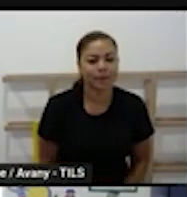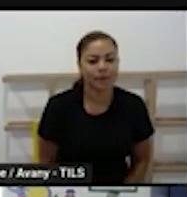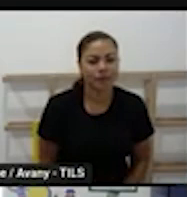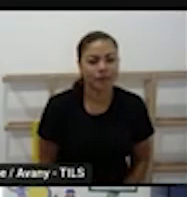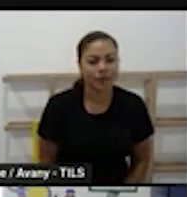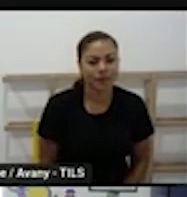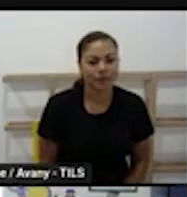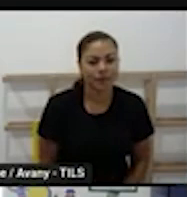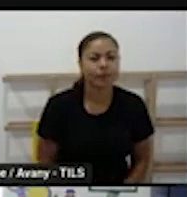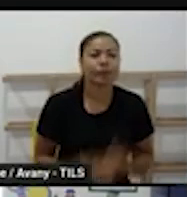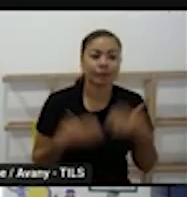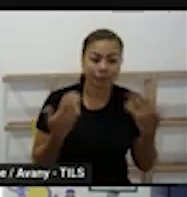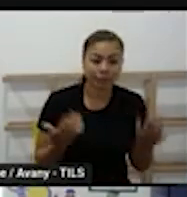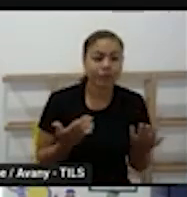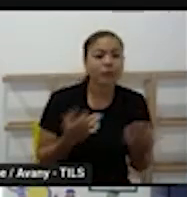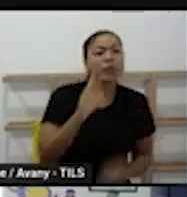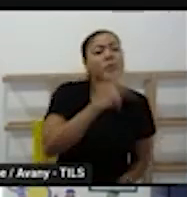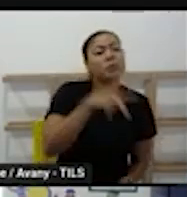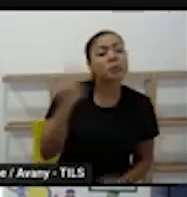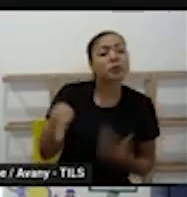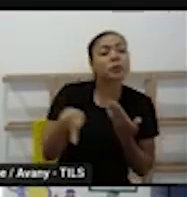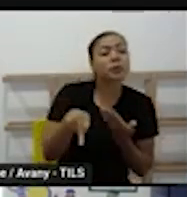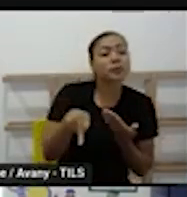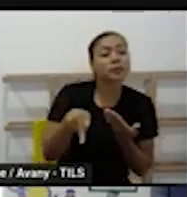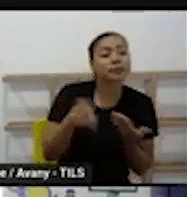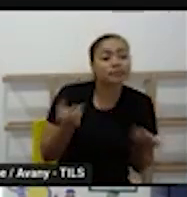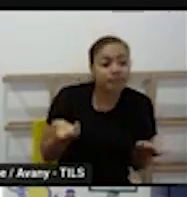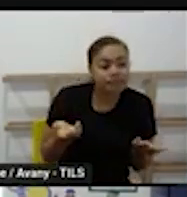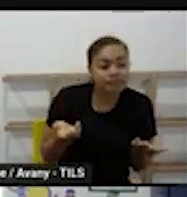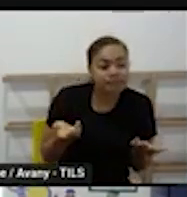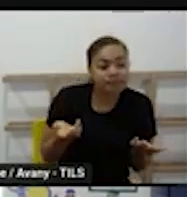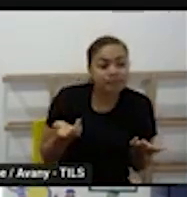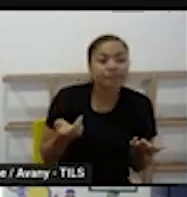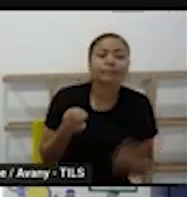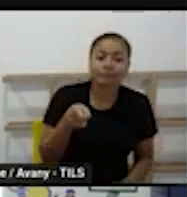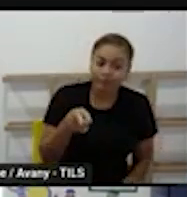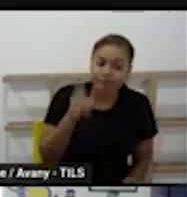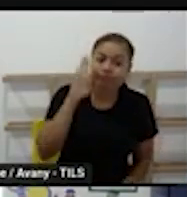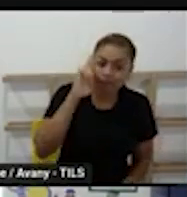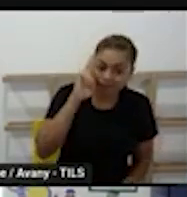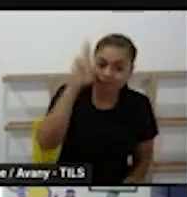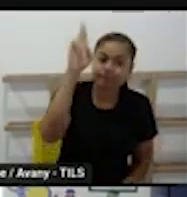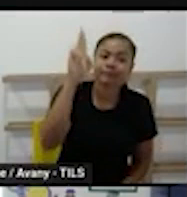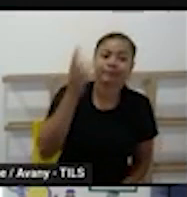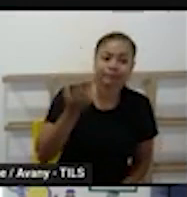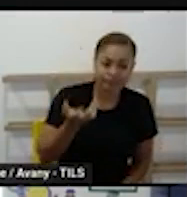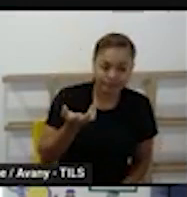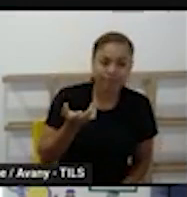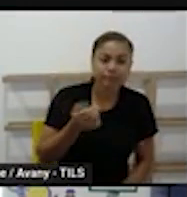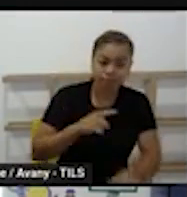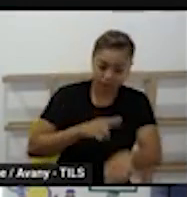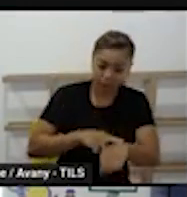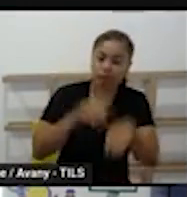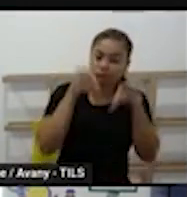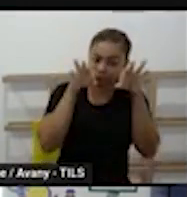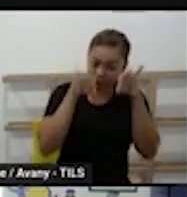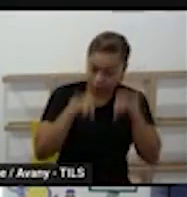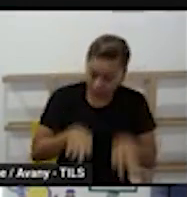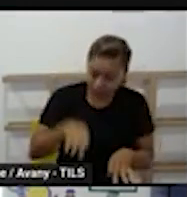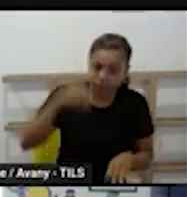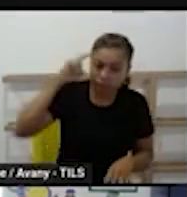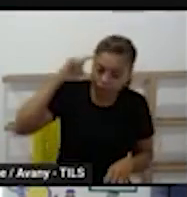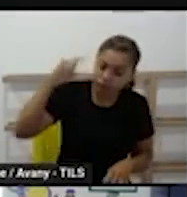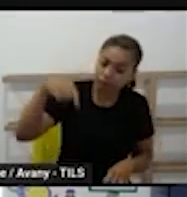e para o professor no chat também algumas professoras pontuaram né que a rotina também